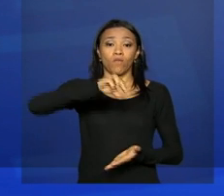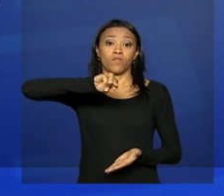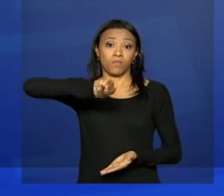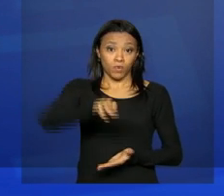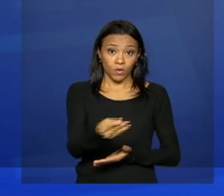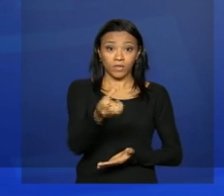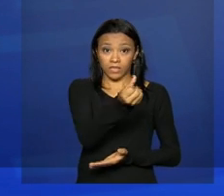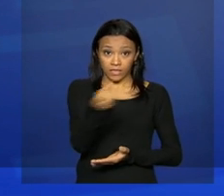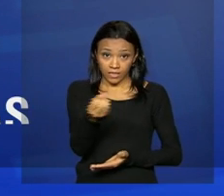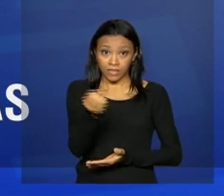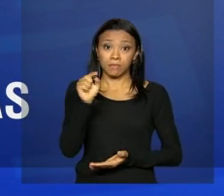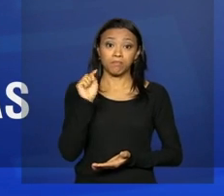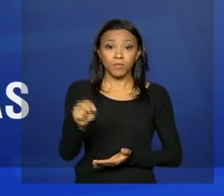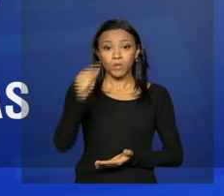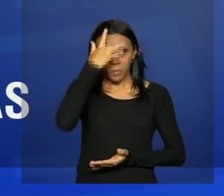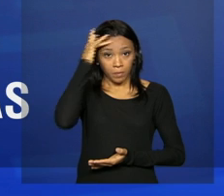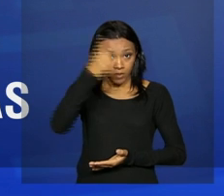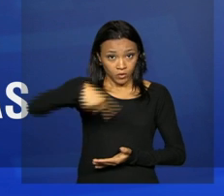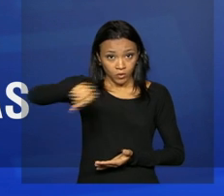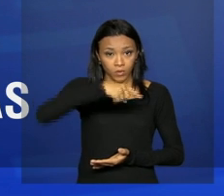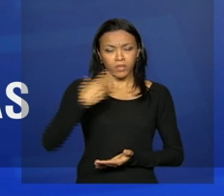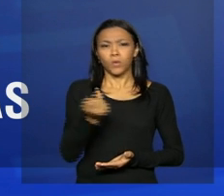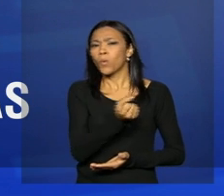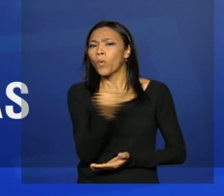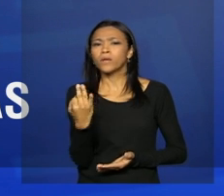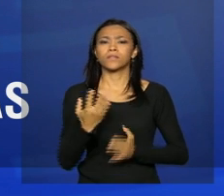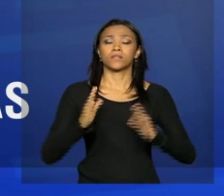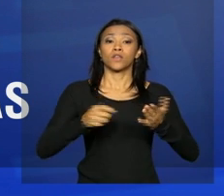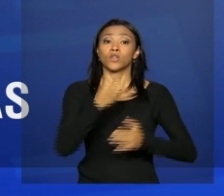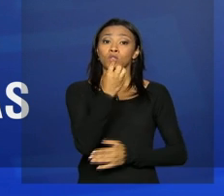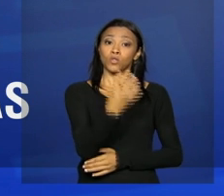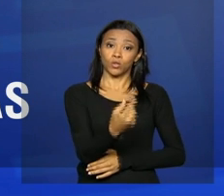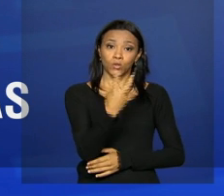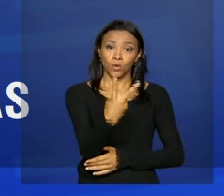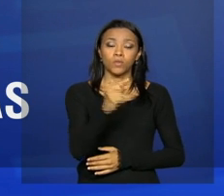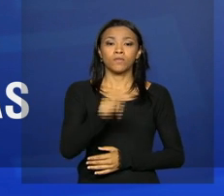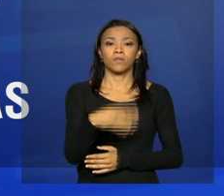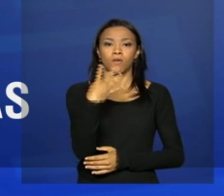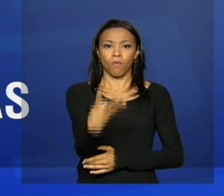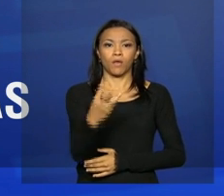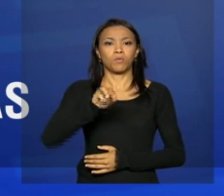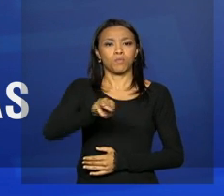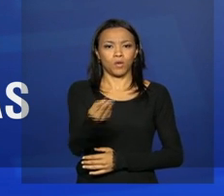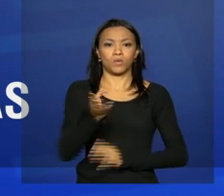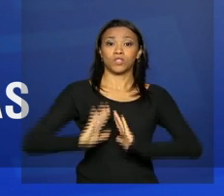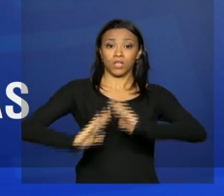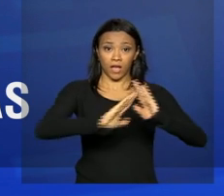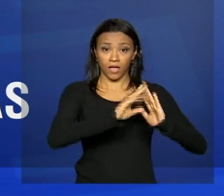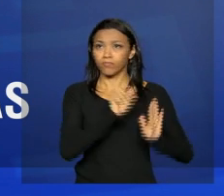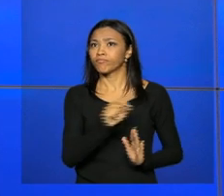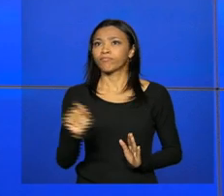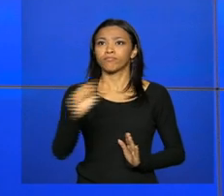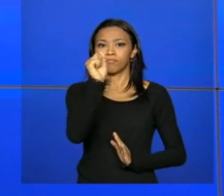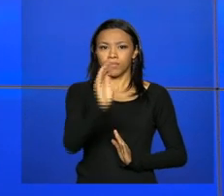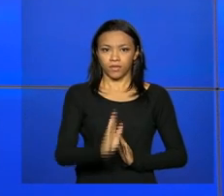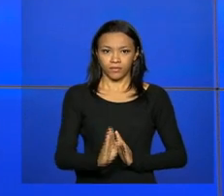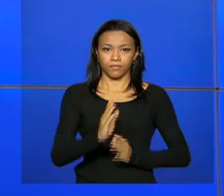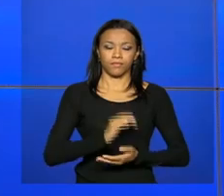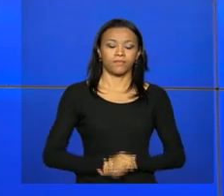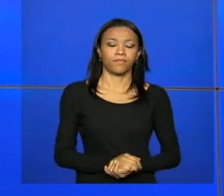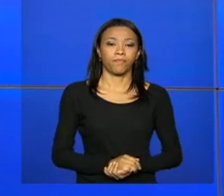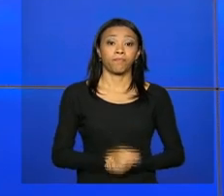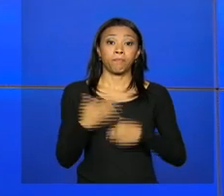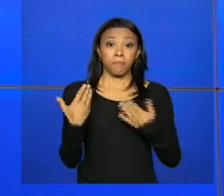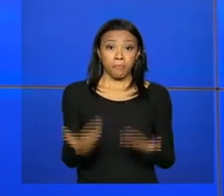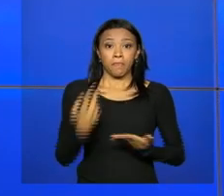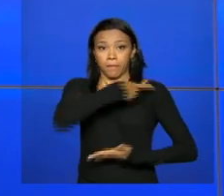600 mil pessoas, com a entrega de 2,4 milhões de moradias em todo o país. A